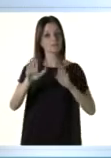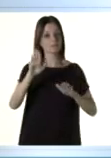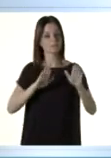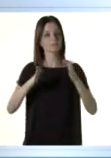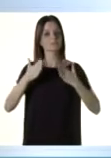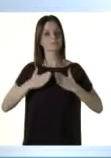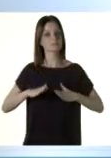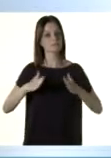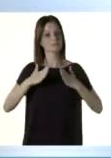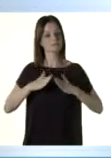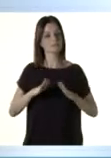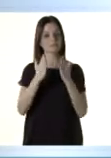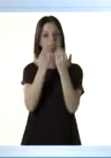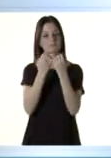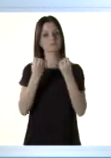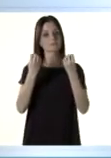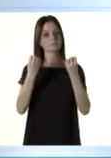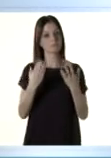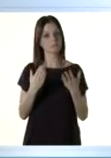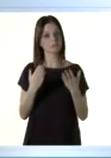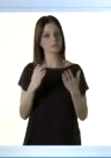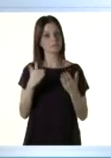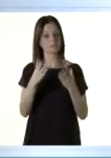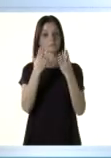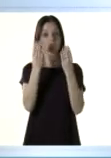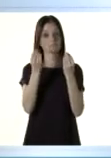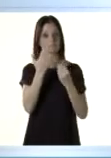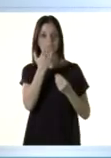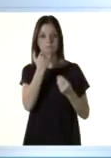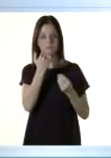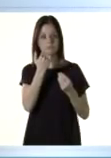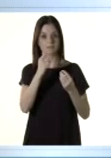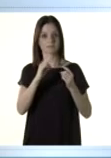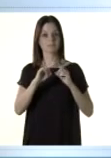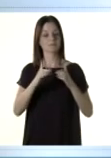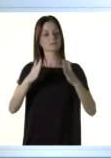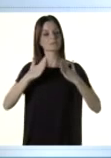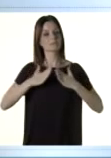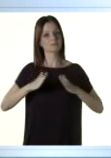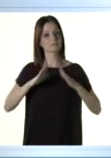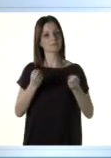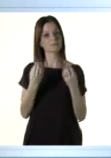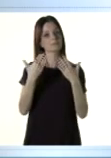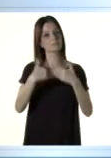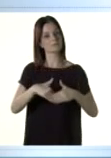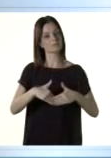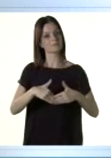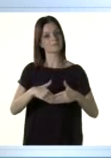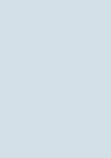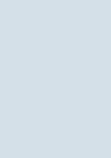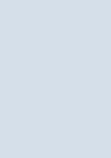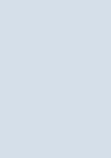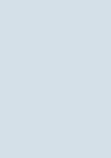Cuide para chegar descansado, bem alimentado, mas sem exageros. Mantenha a calma e boa prova.